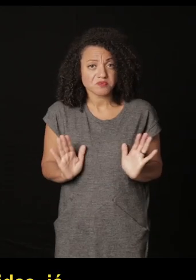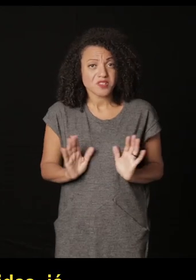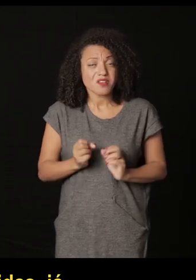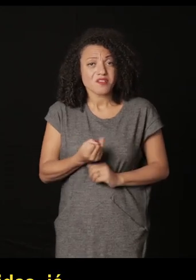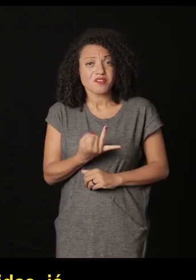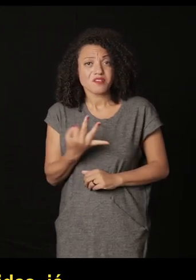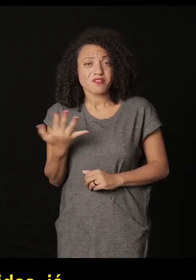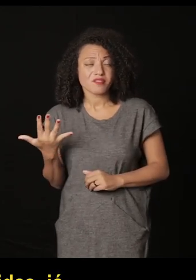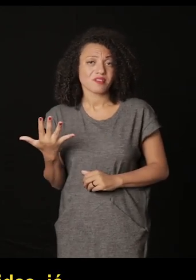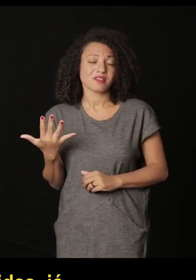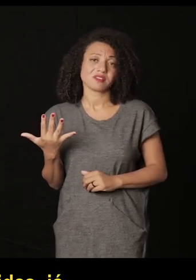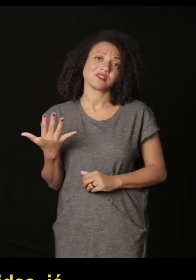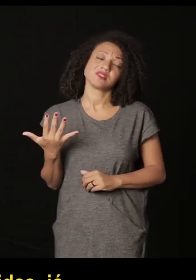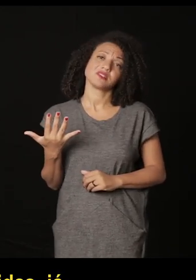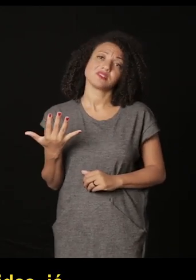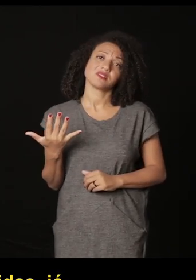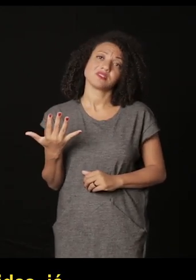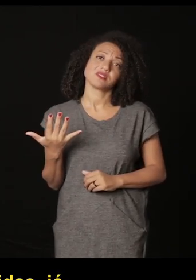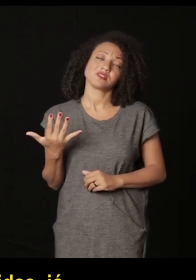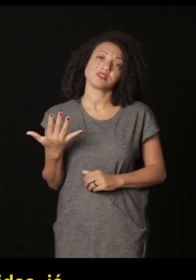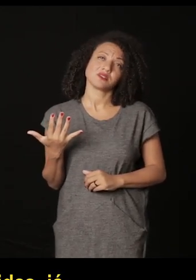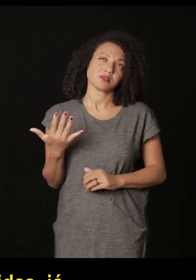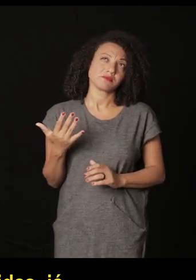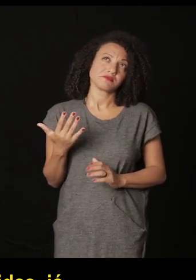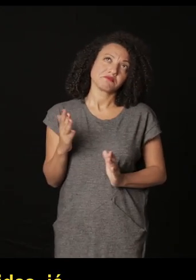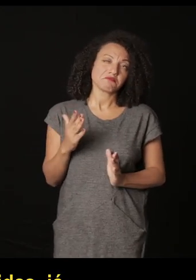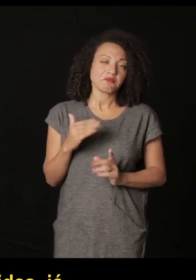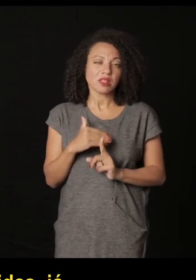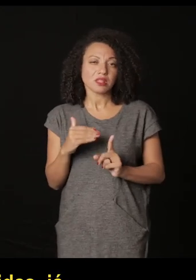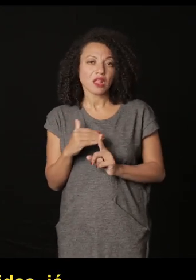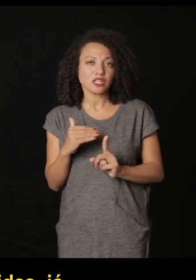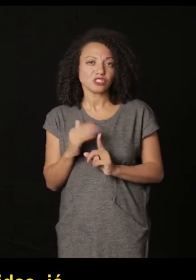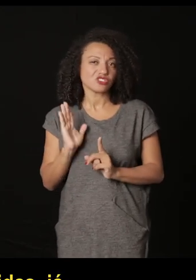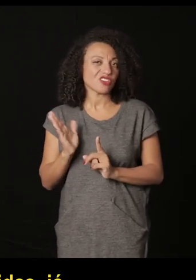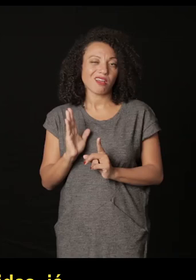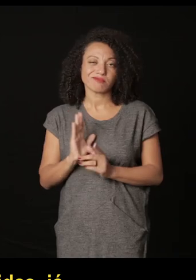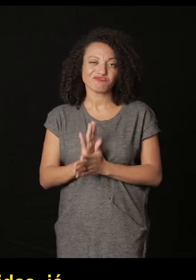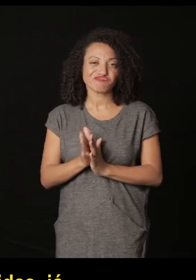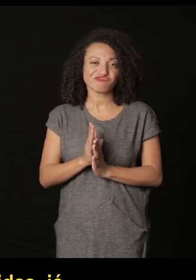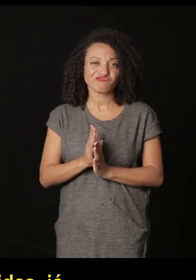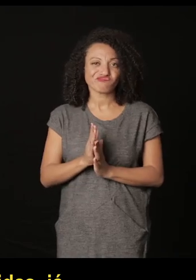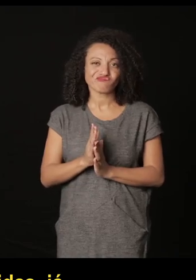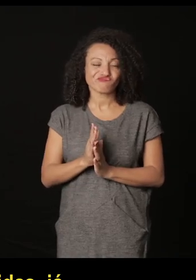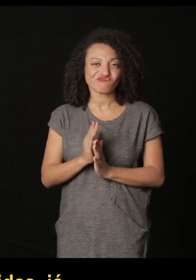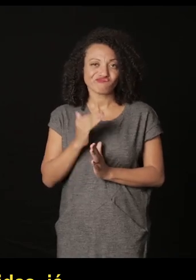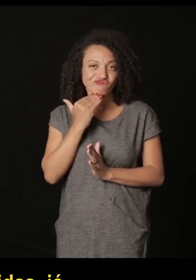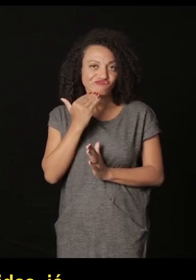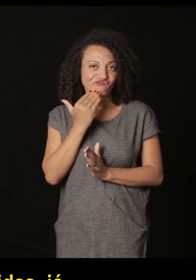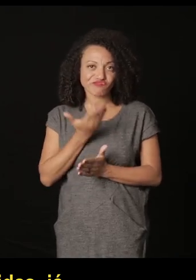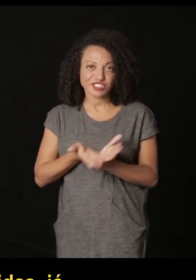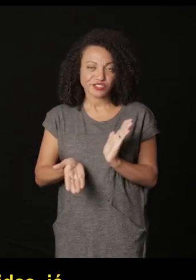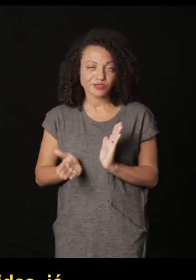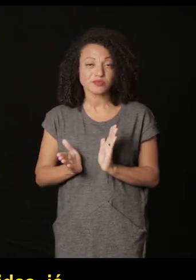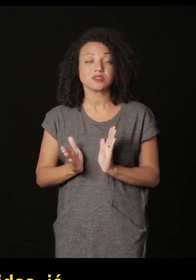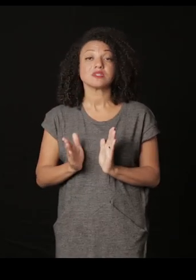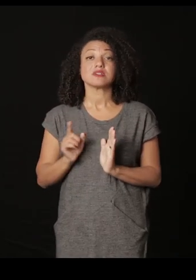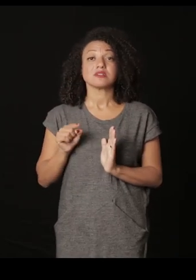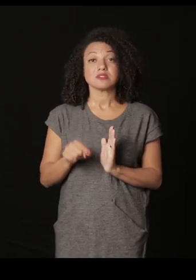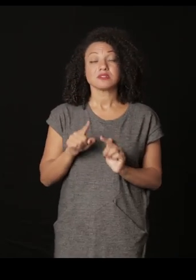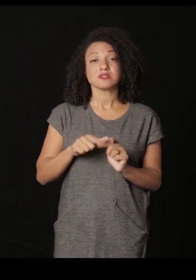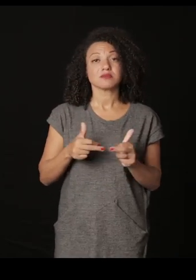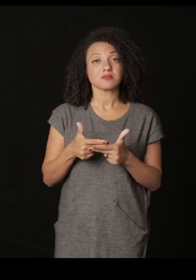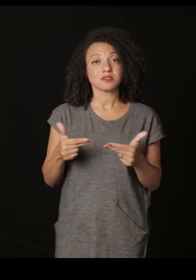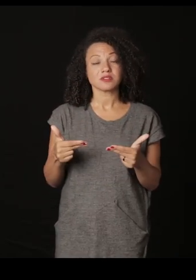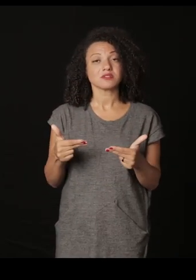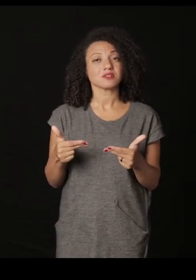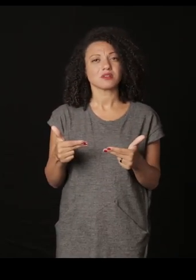várias delas metade delas perdidas já irremediavelmente perdidas e